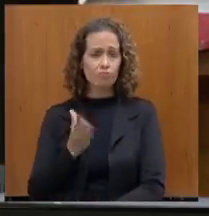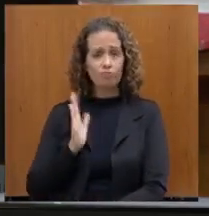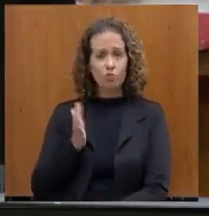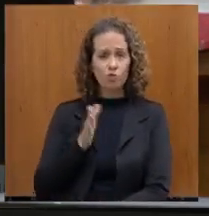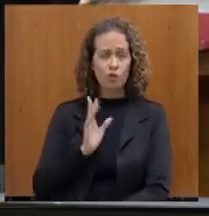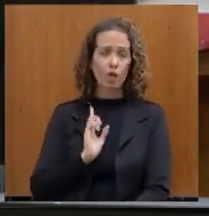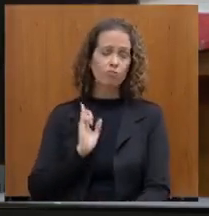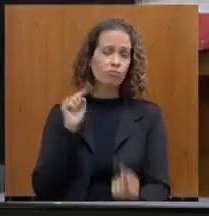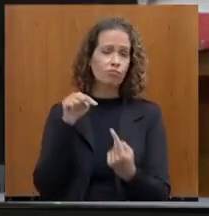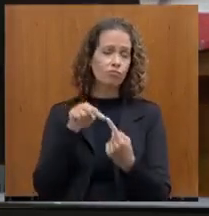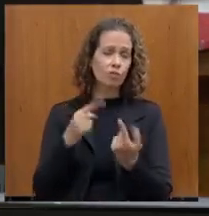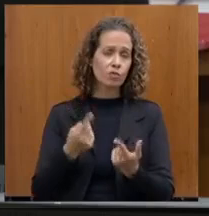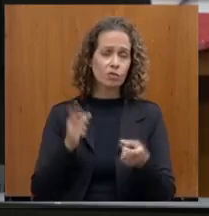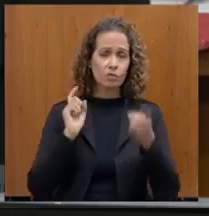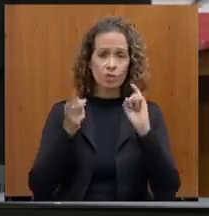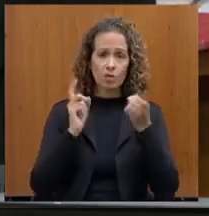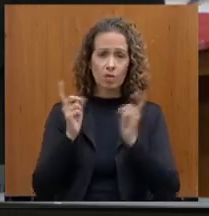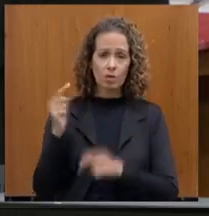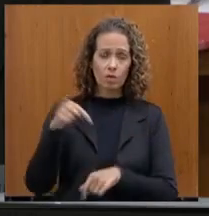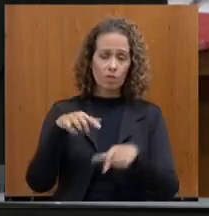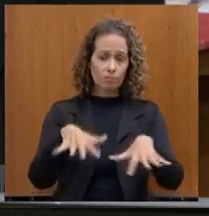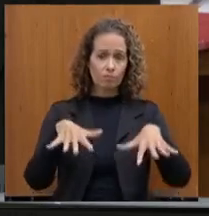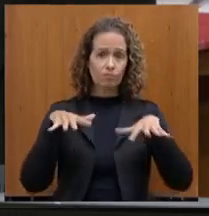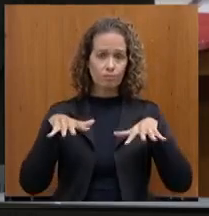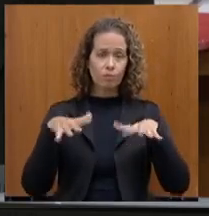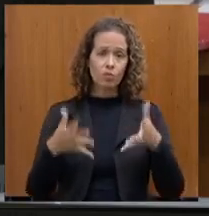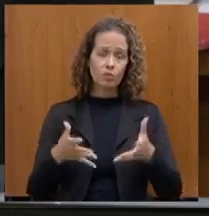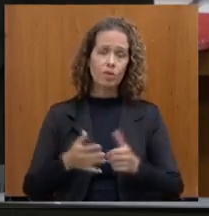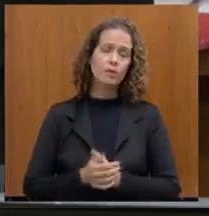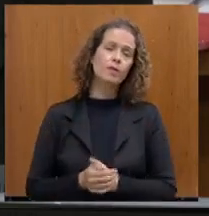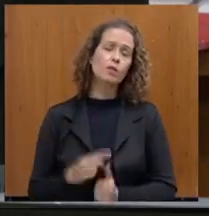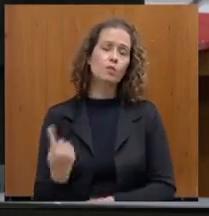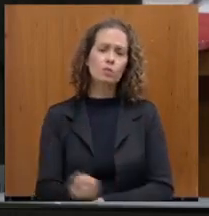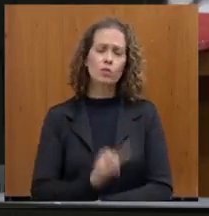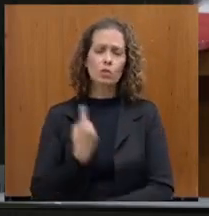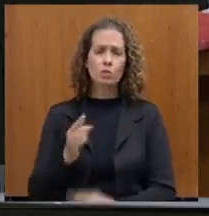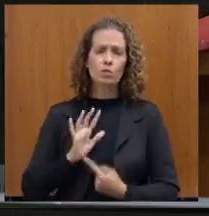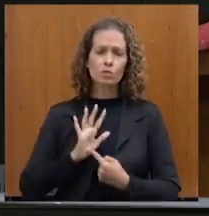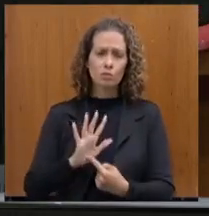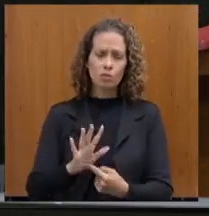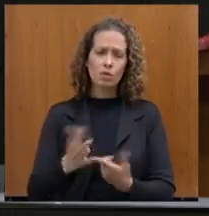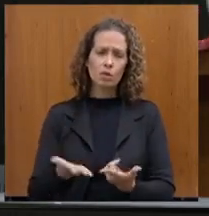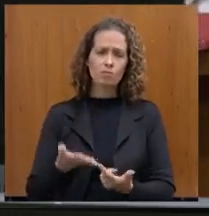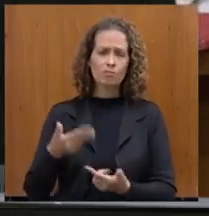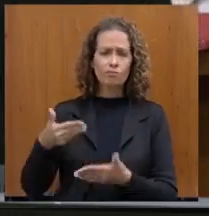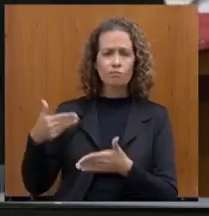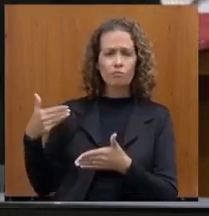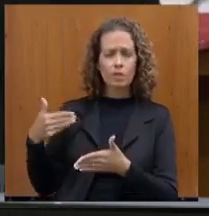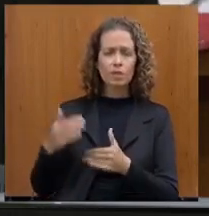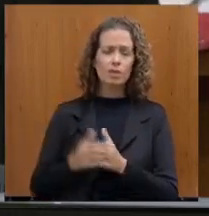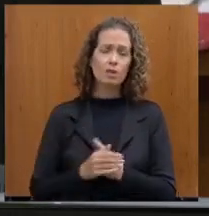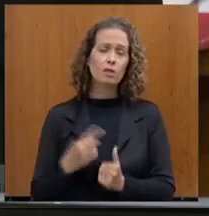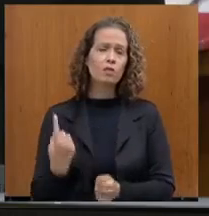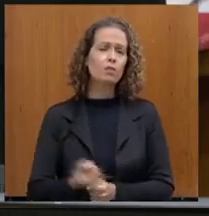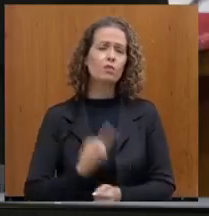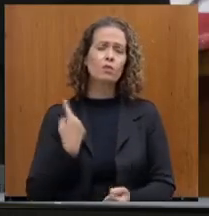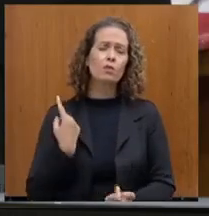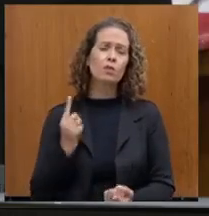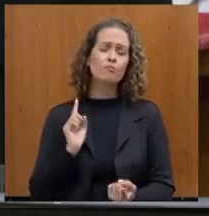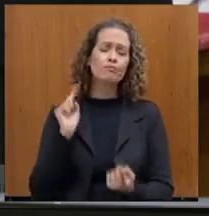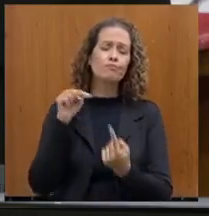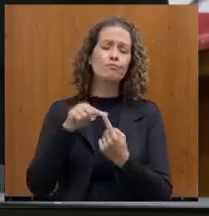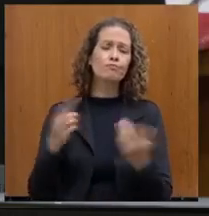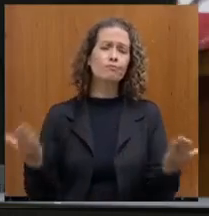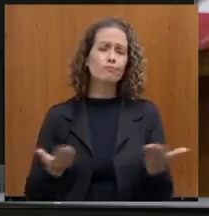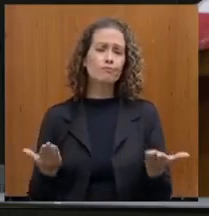reunião aqui, de uma audiência pública, a gente colocou, à época, que a nossa prioridade hoje está buscar